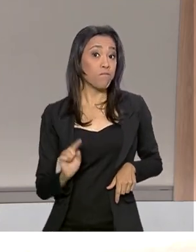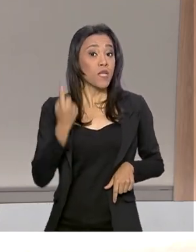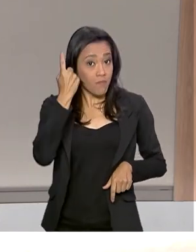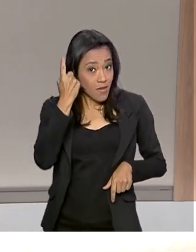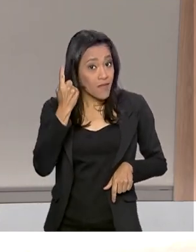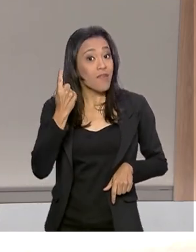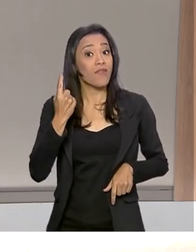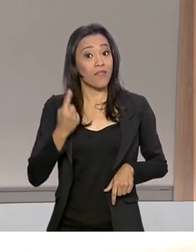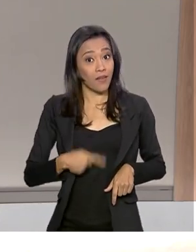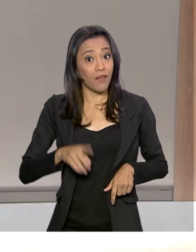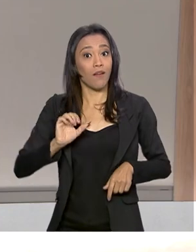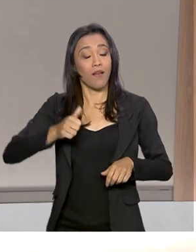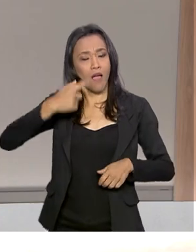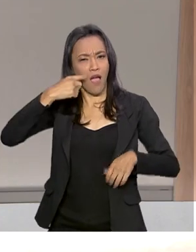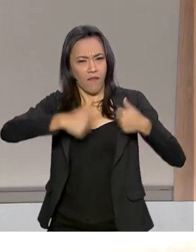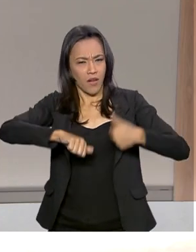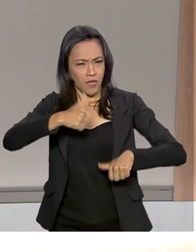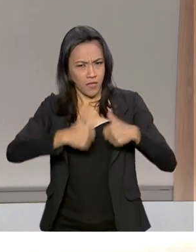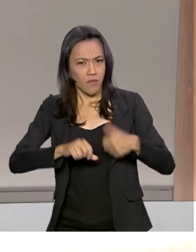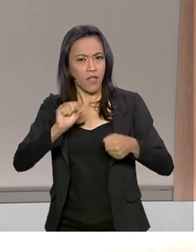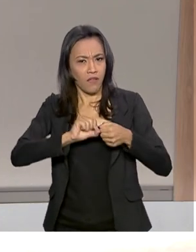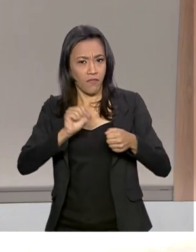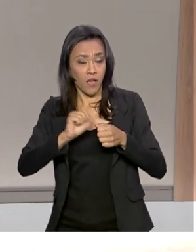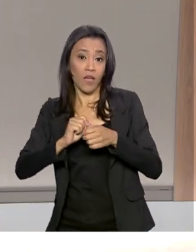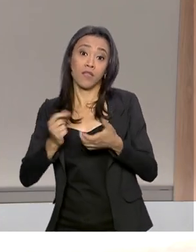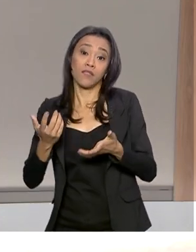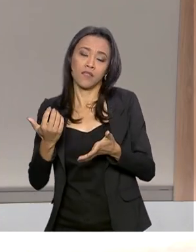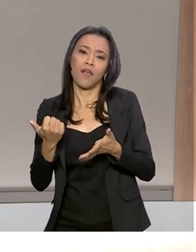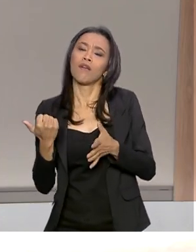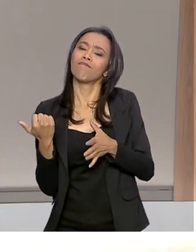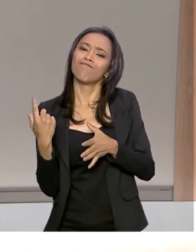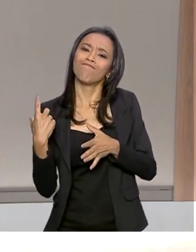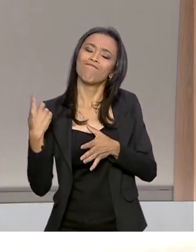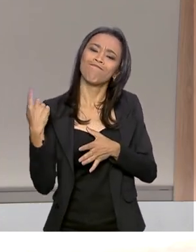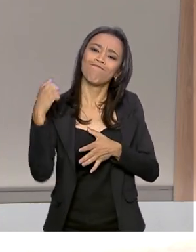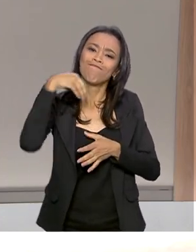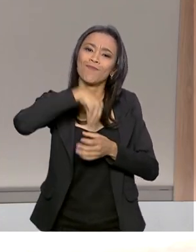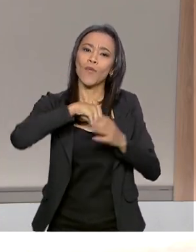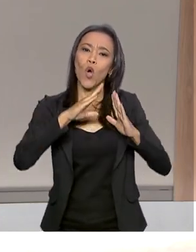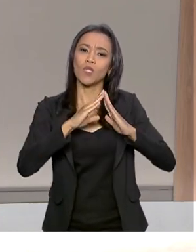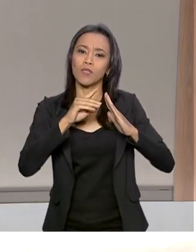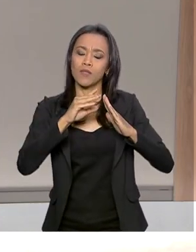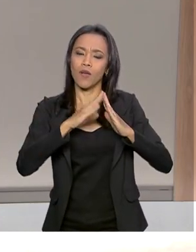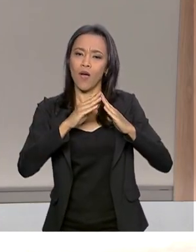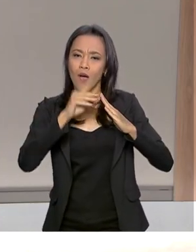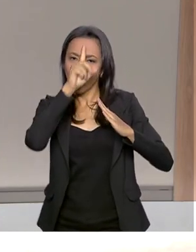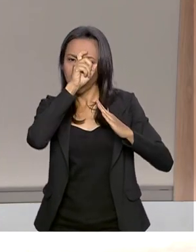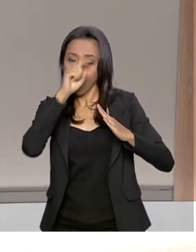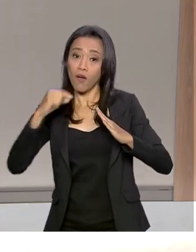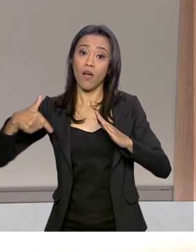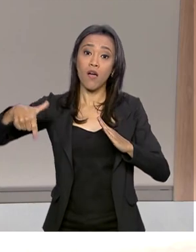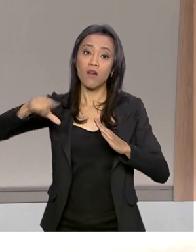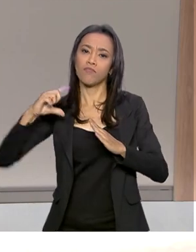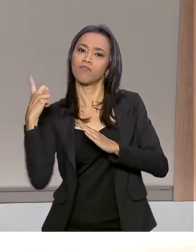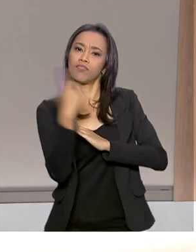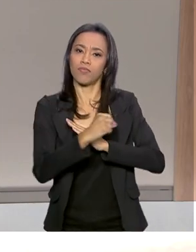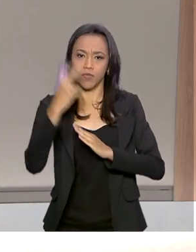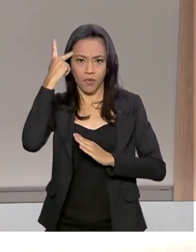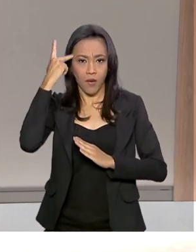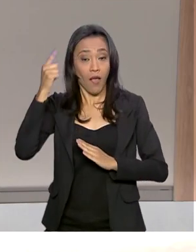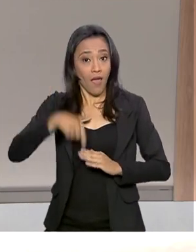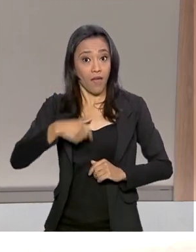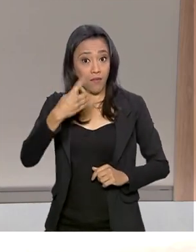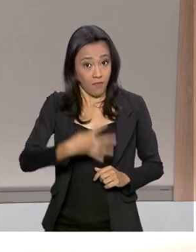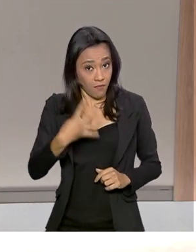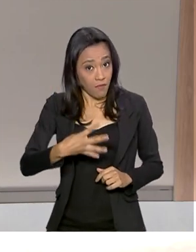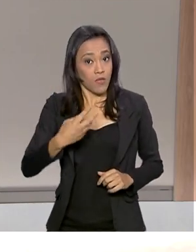um hospital desde que recebeu alta. Esta foi a quarta cirurgia a que o presidente Jair Bolsonaro foi submetido no período